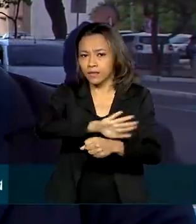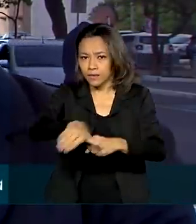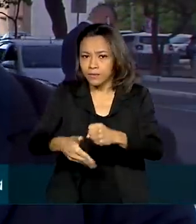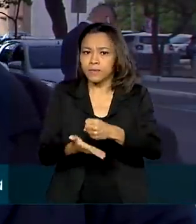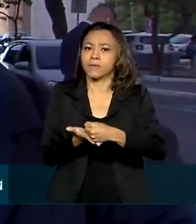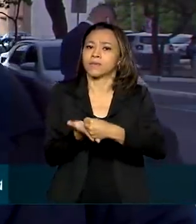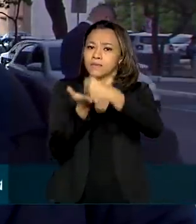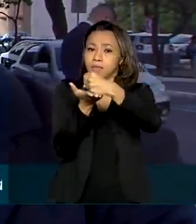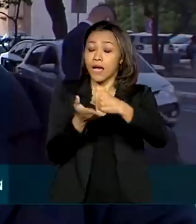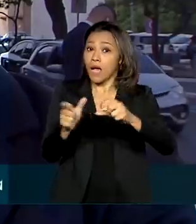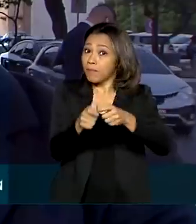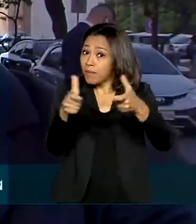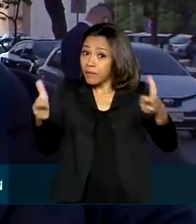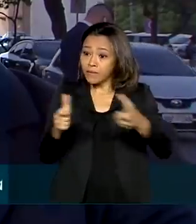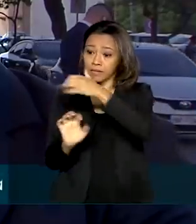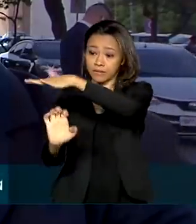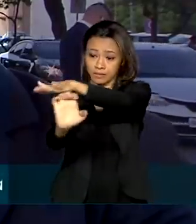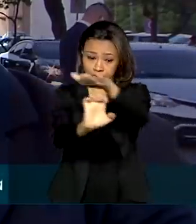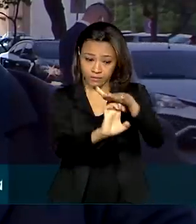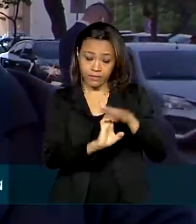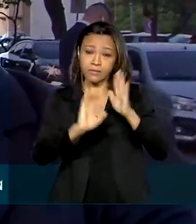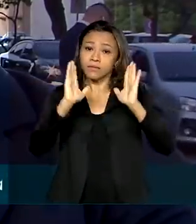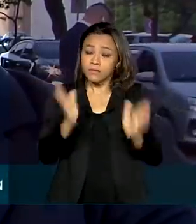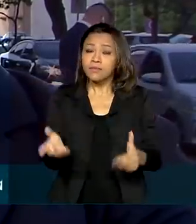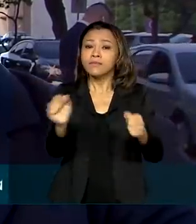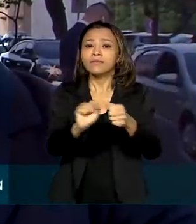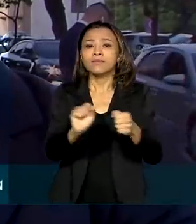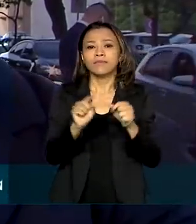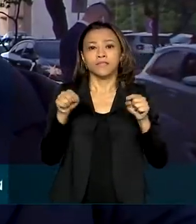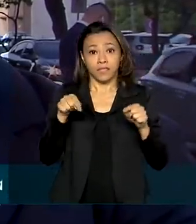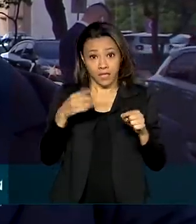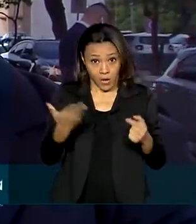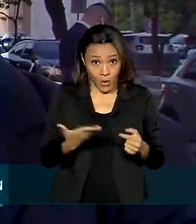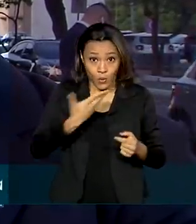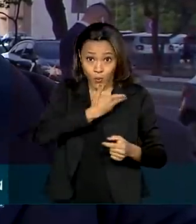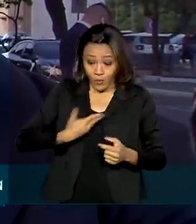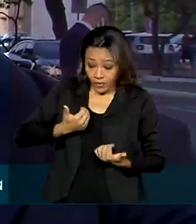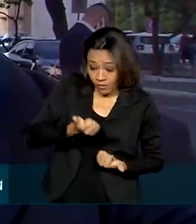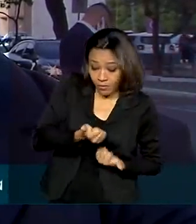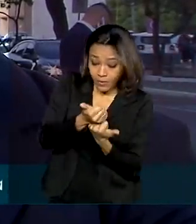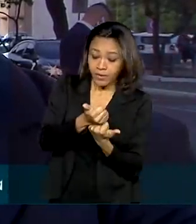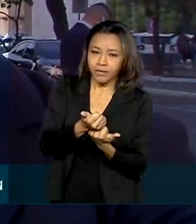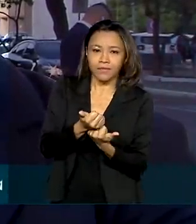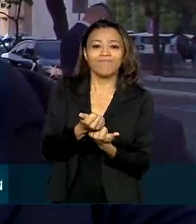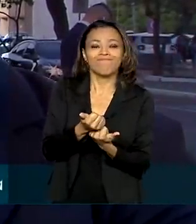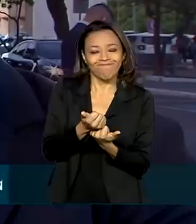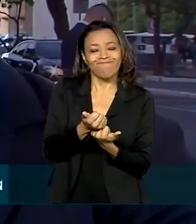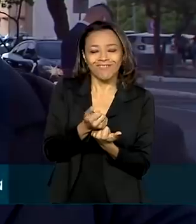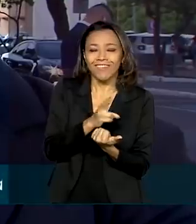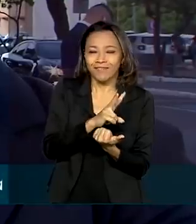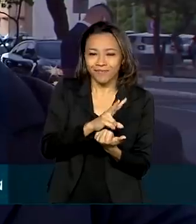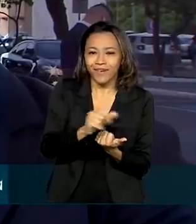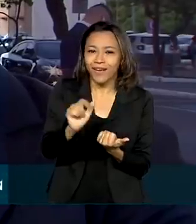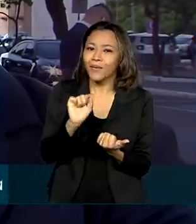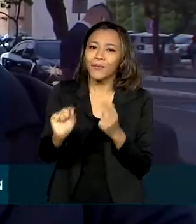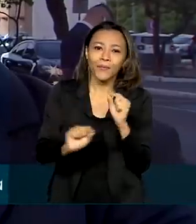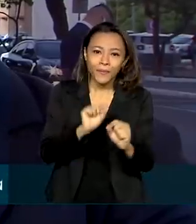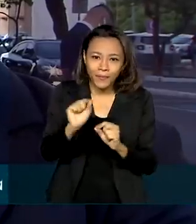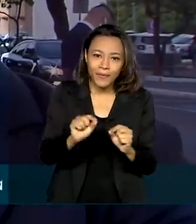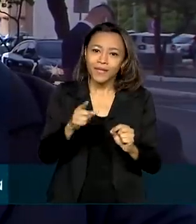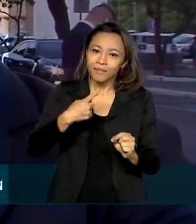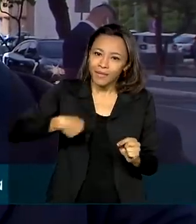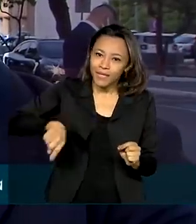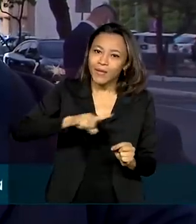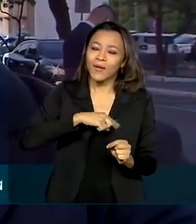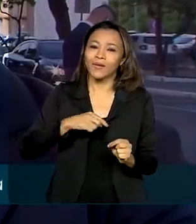das empresas hoje já pratica isso e agora o governo apoiando. Eu não tenho dúvida que a tendência é que a gente só tenha